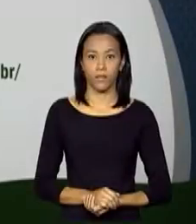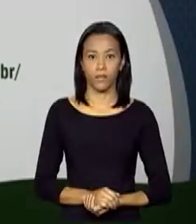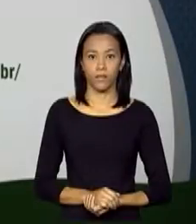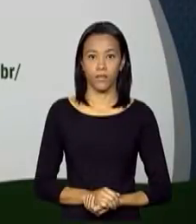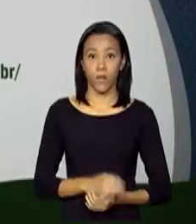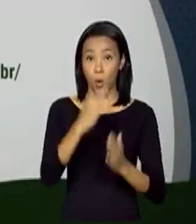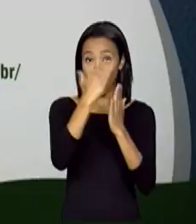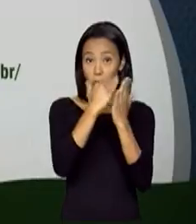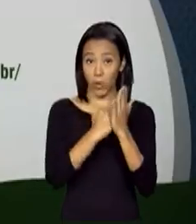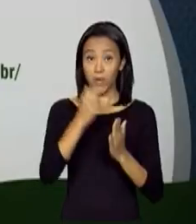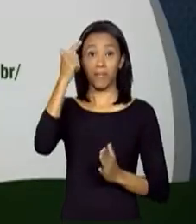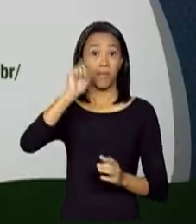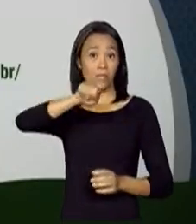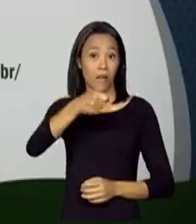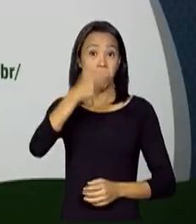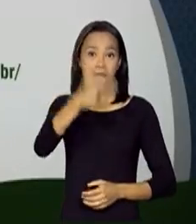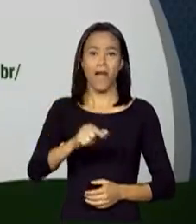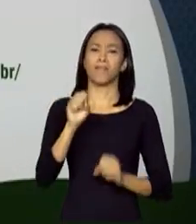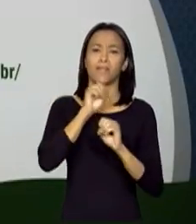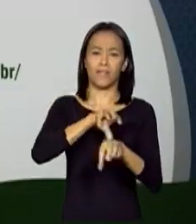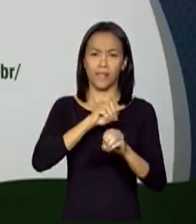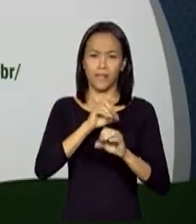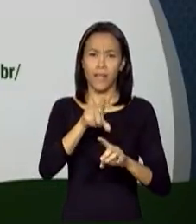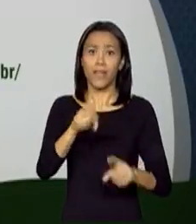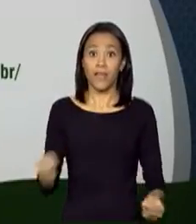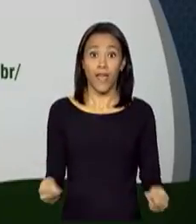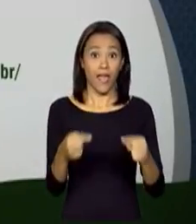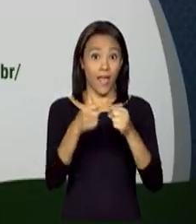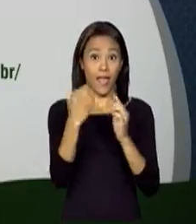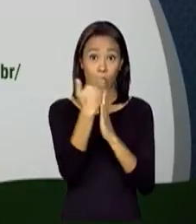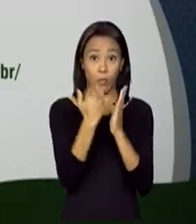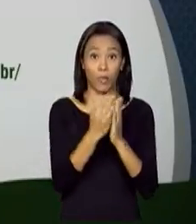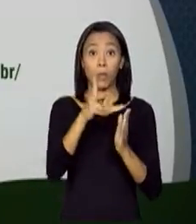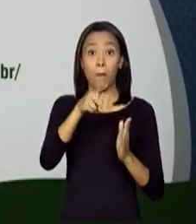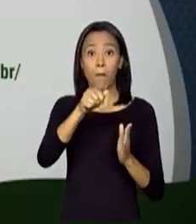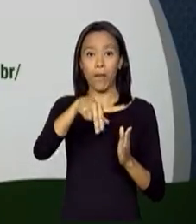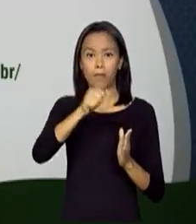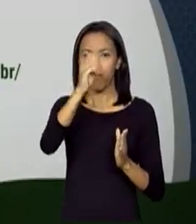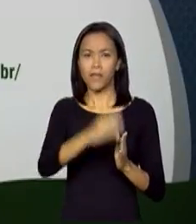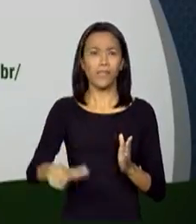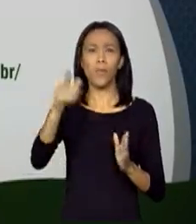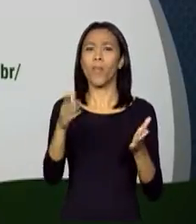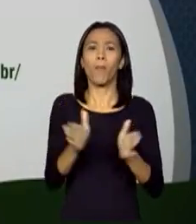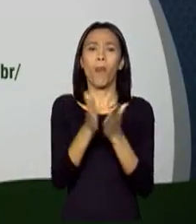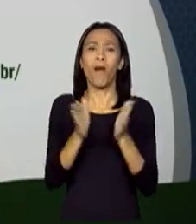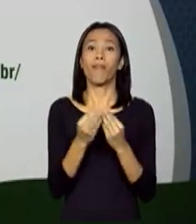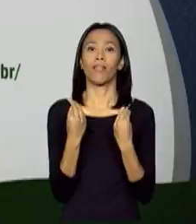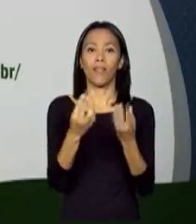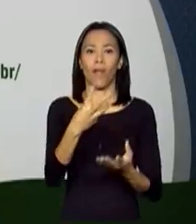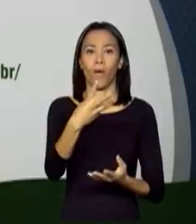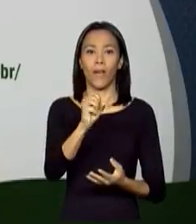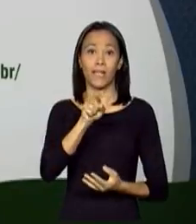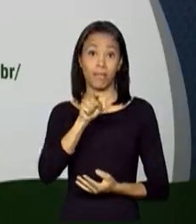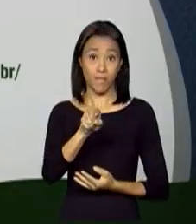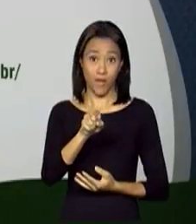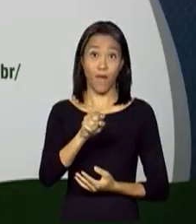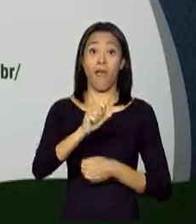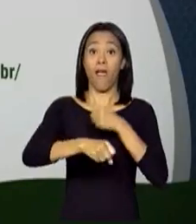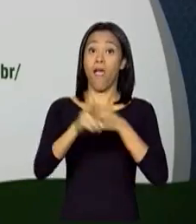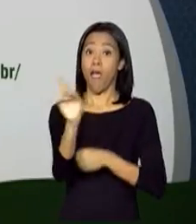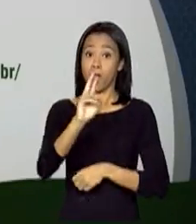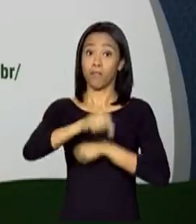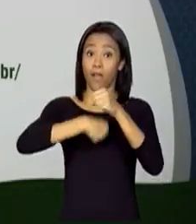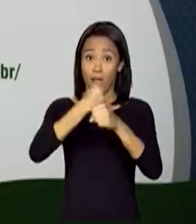O programa Mais Educação, que faz parte do Plano Brasil Sem Miséria, vai dar 40 mil reais este ano para